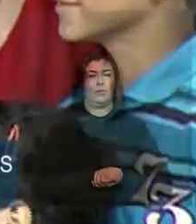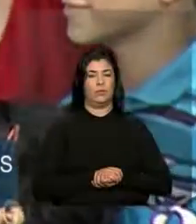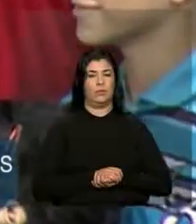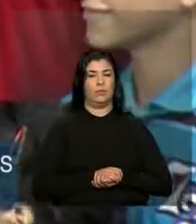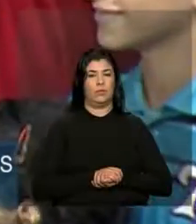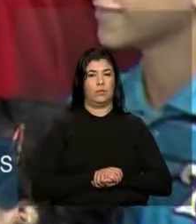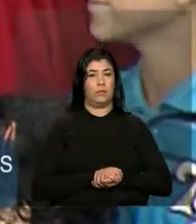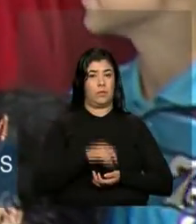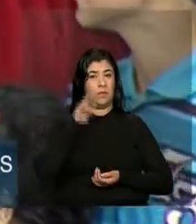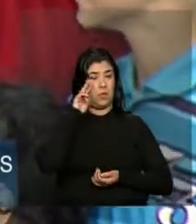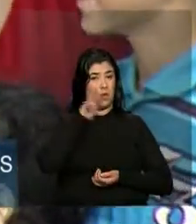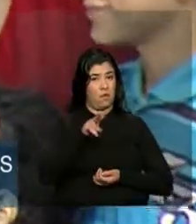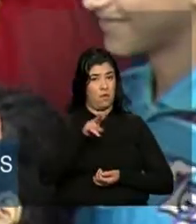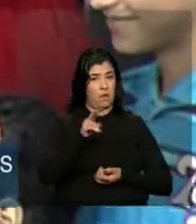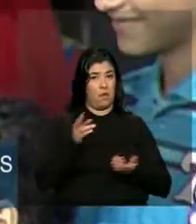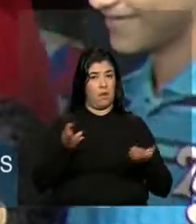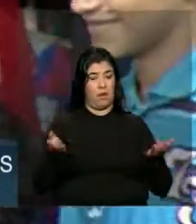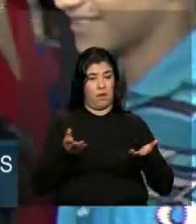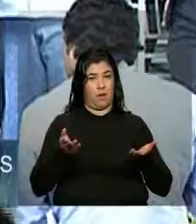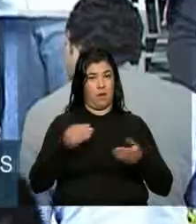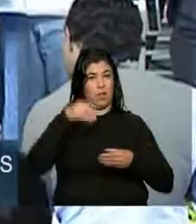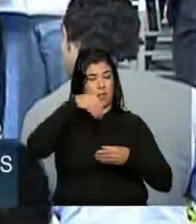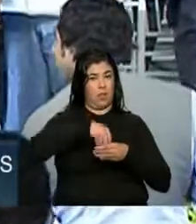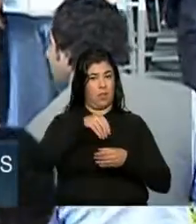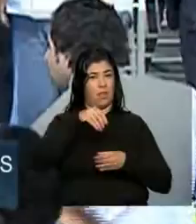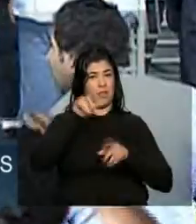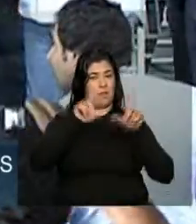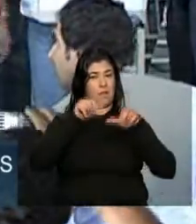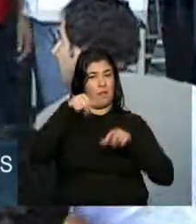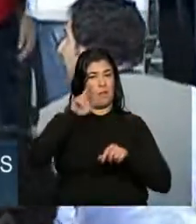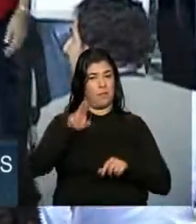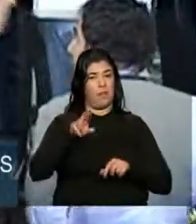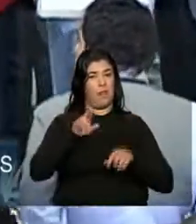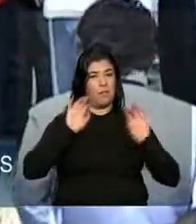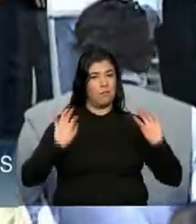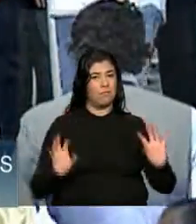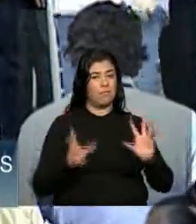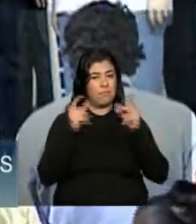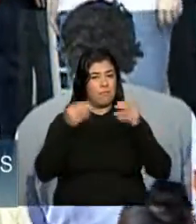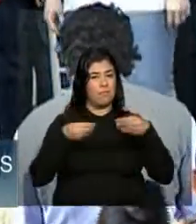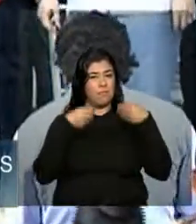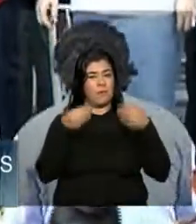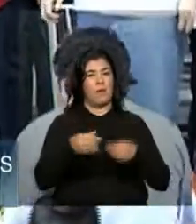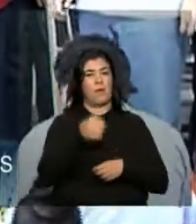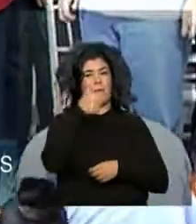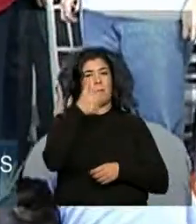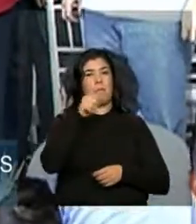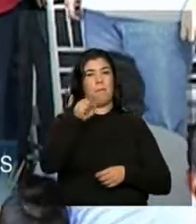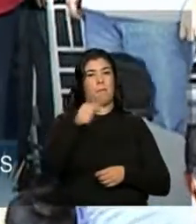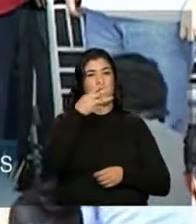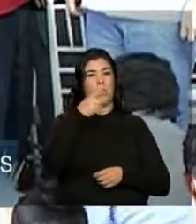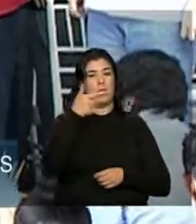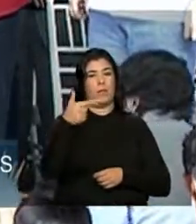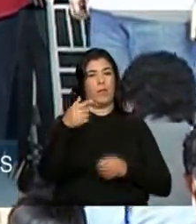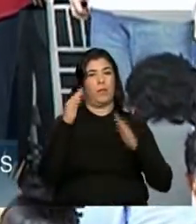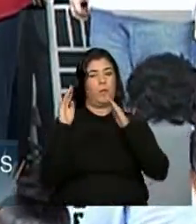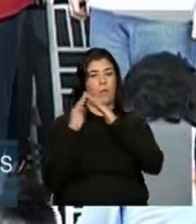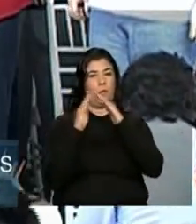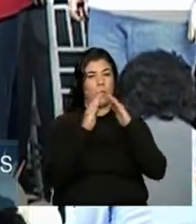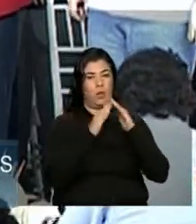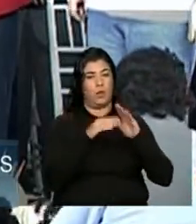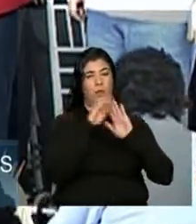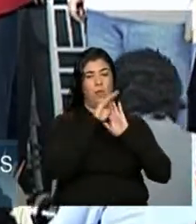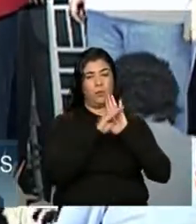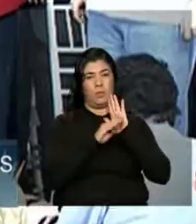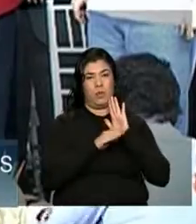Você acompanha ao vivo aqui na NBR a cerimônia de entrega de 1.472 unidades habitacionais do